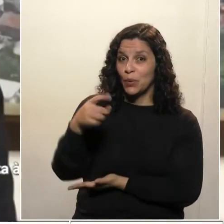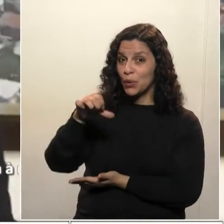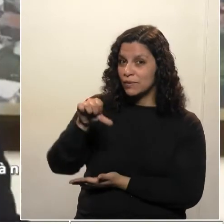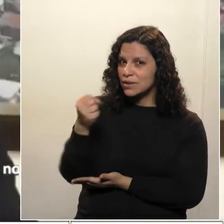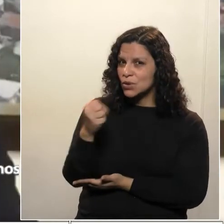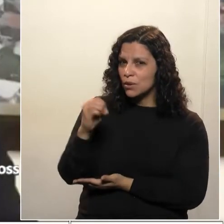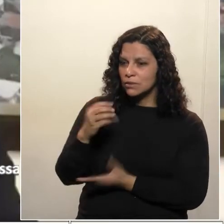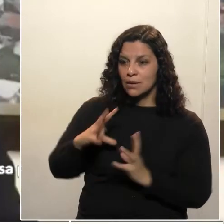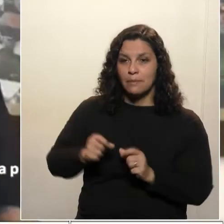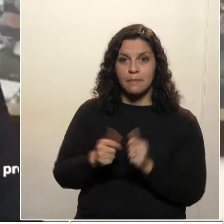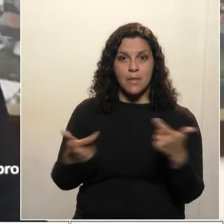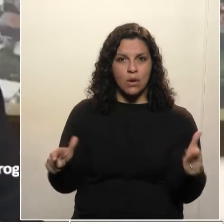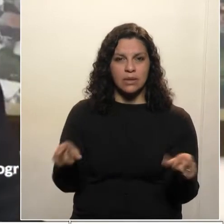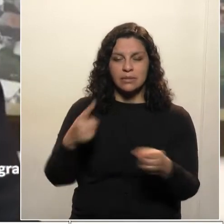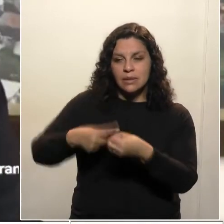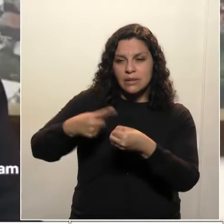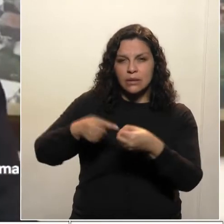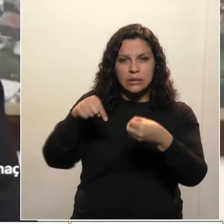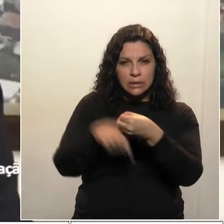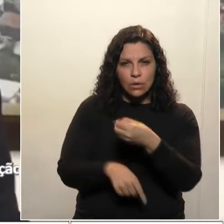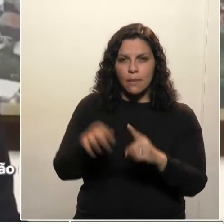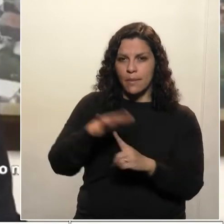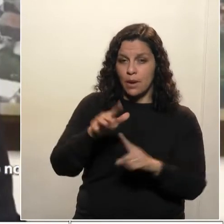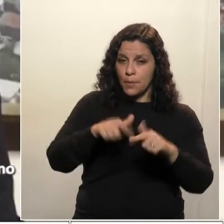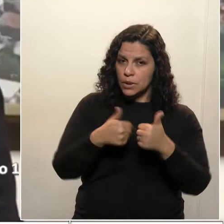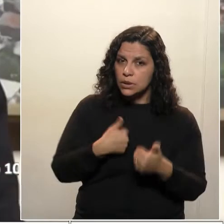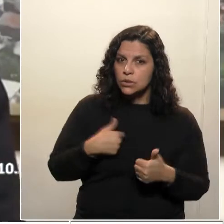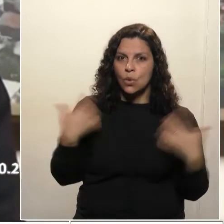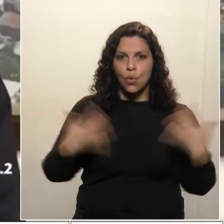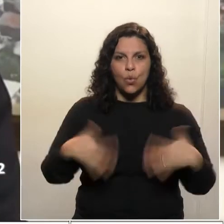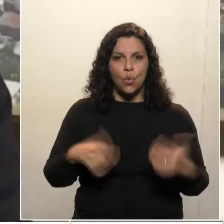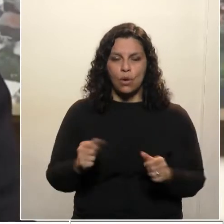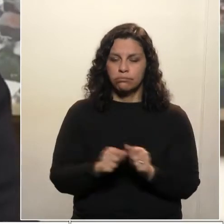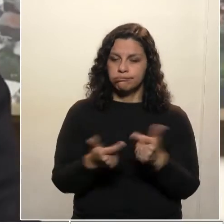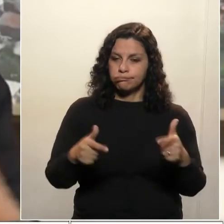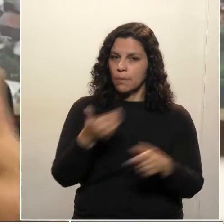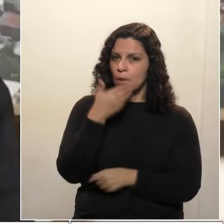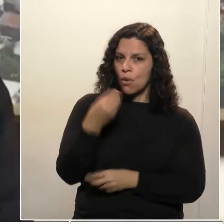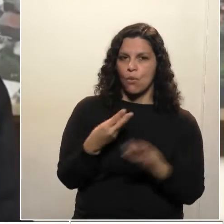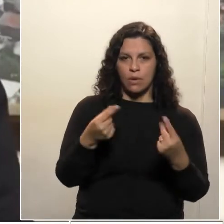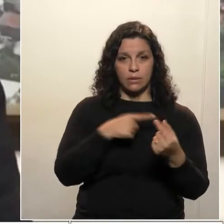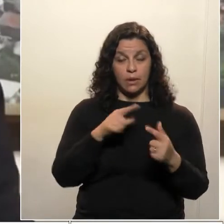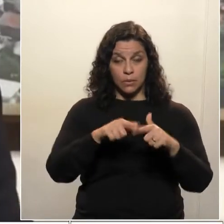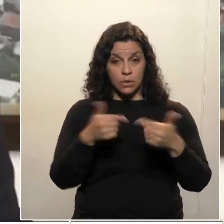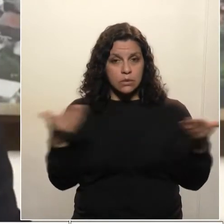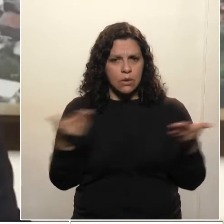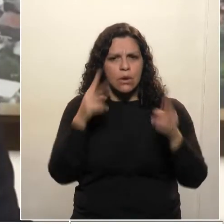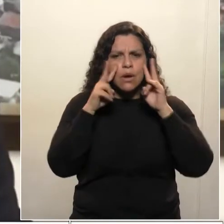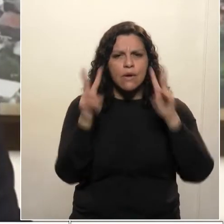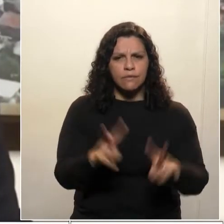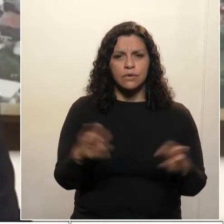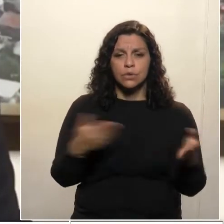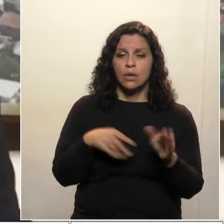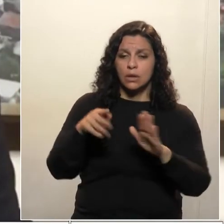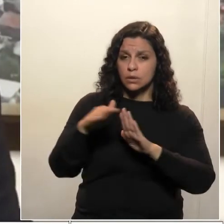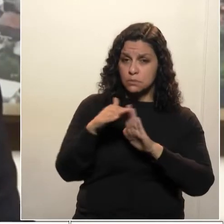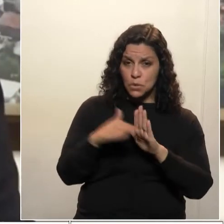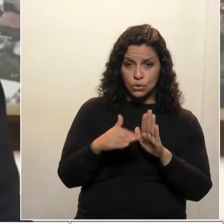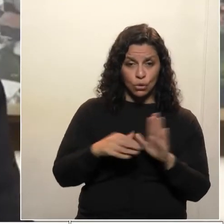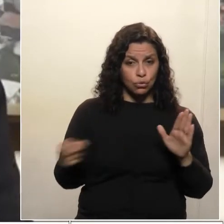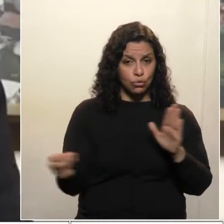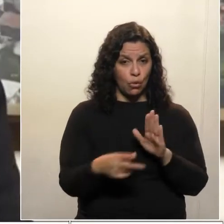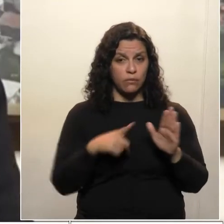na grande maioria, por isso ele teve um impacto extraordinário. E eu vejo pela grandeza deste programa,